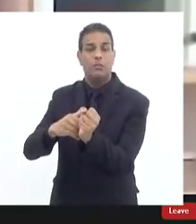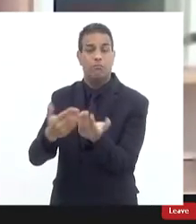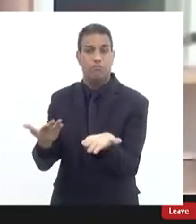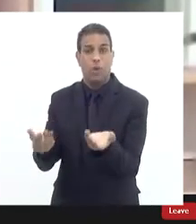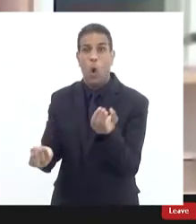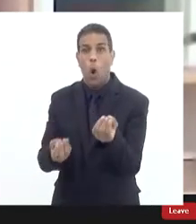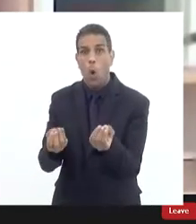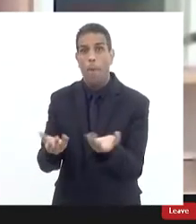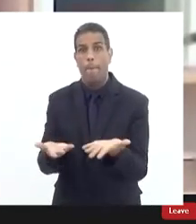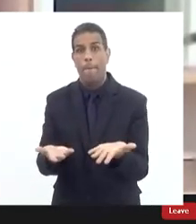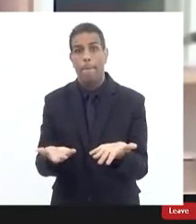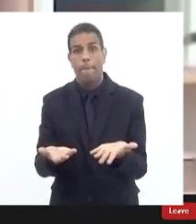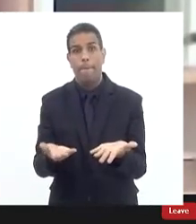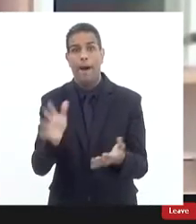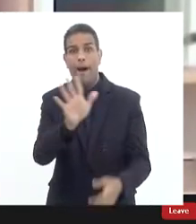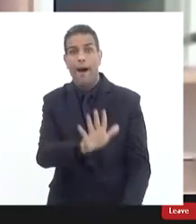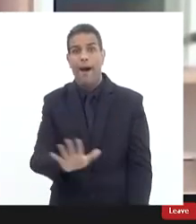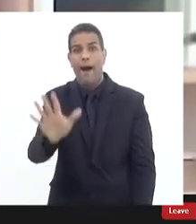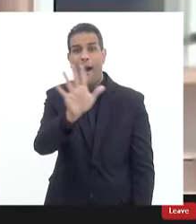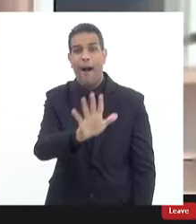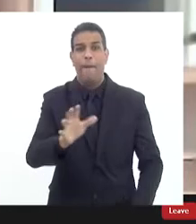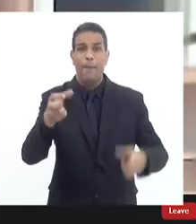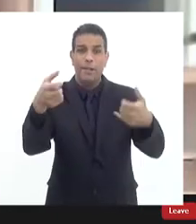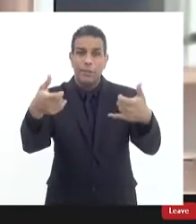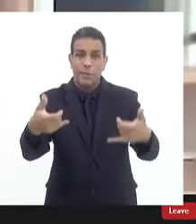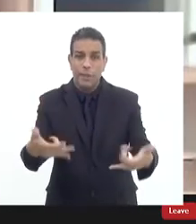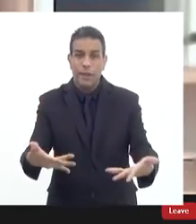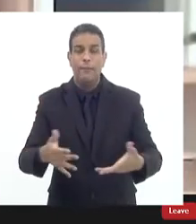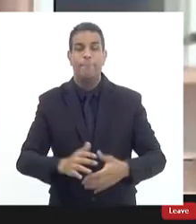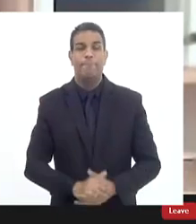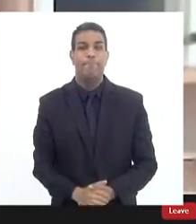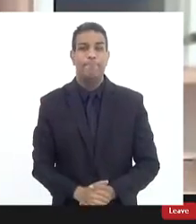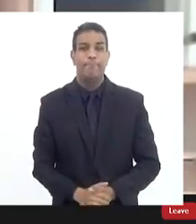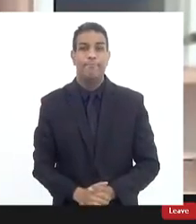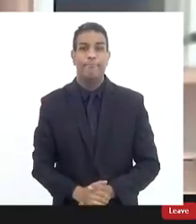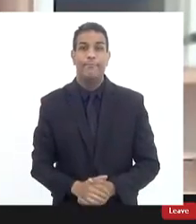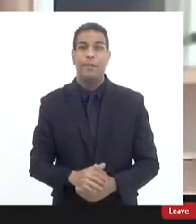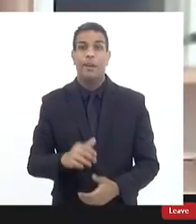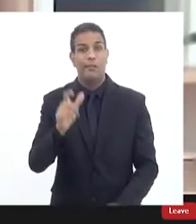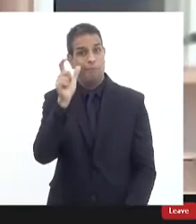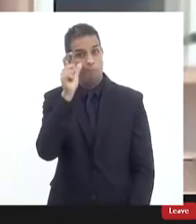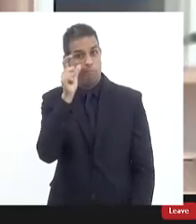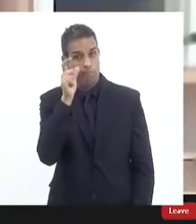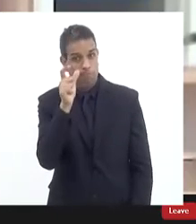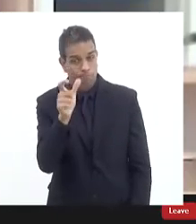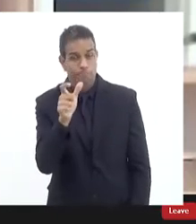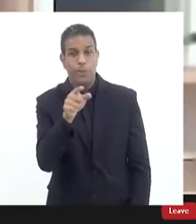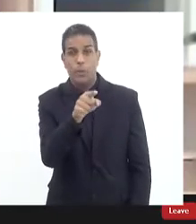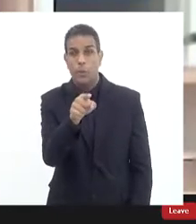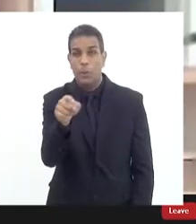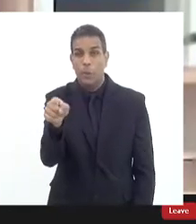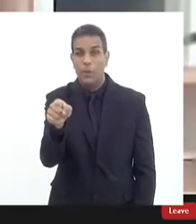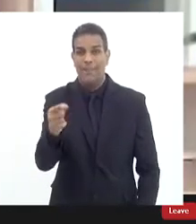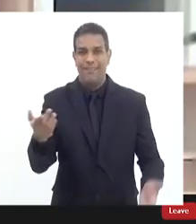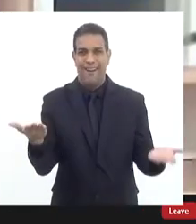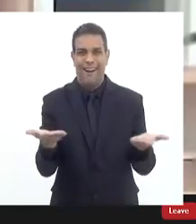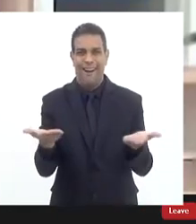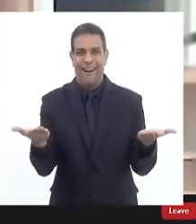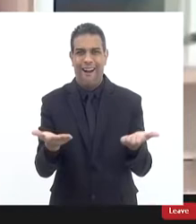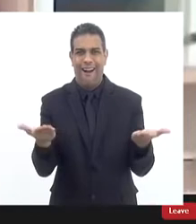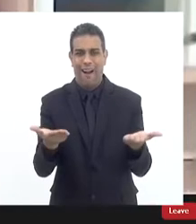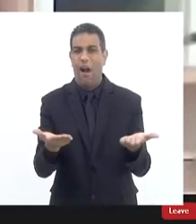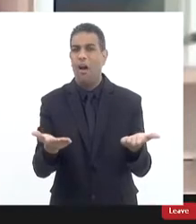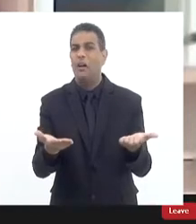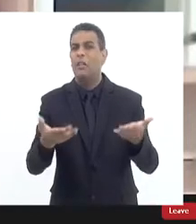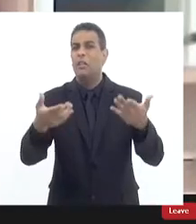gerais eram essas as minhas considerações e aí talvez seja mais interessante nesse tempo que me foi